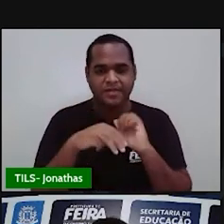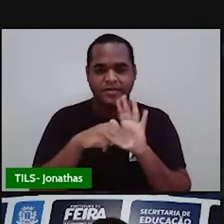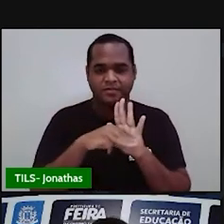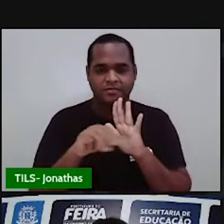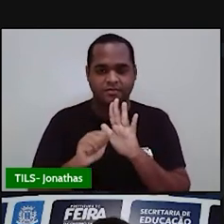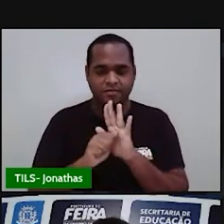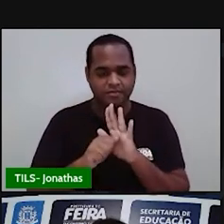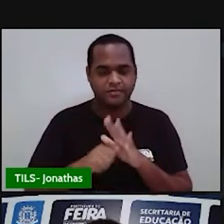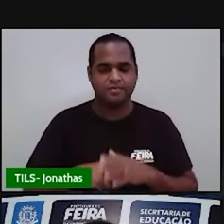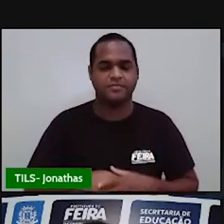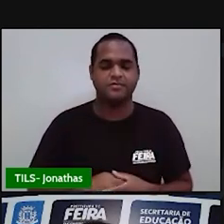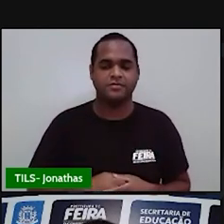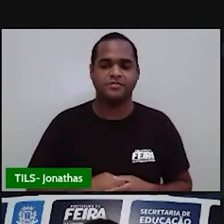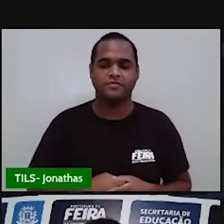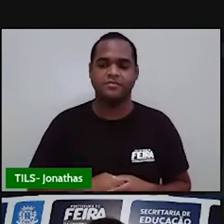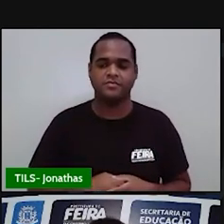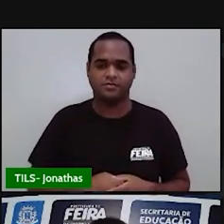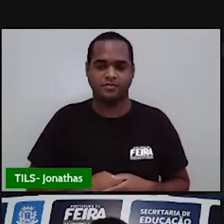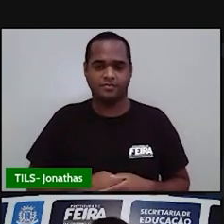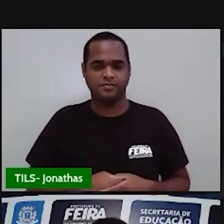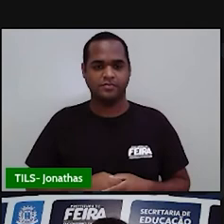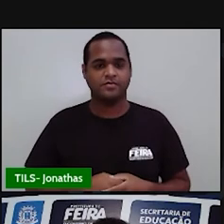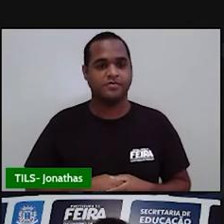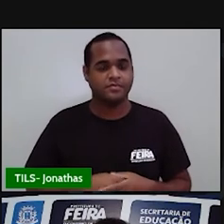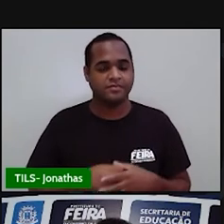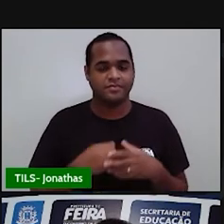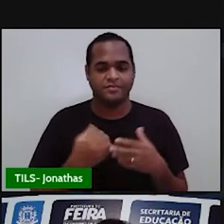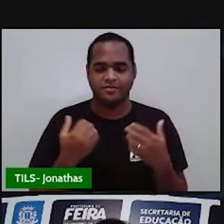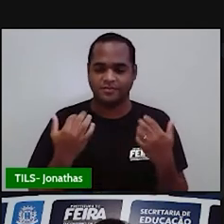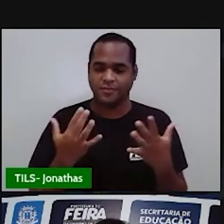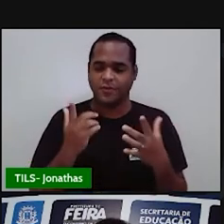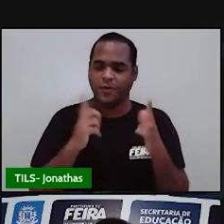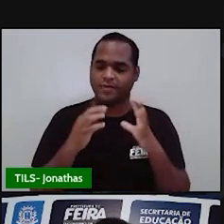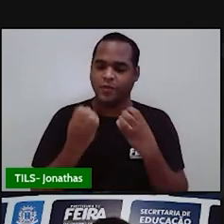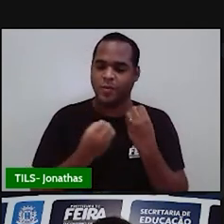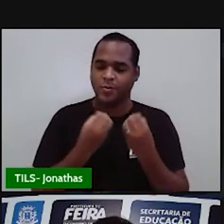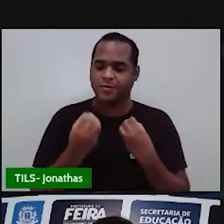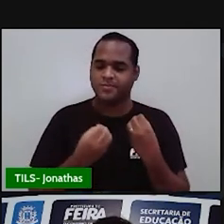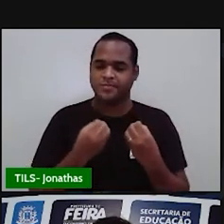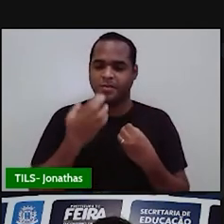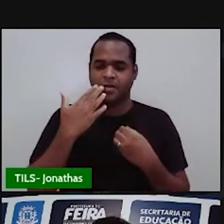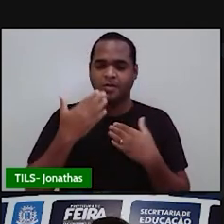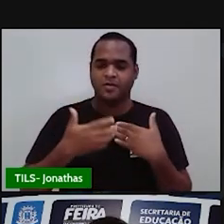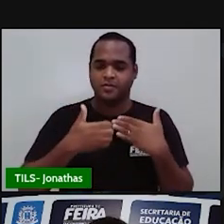E como é que a gente vai fazer isso? Então, vamos fazer isso na prática.